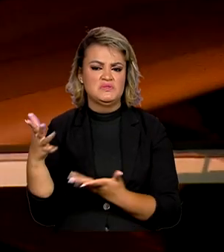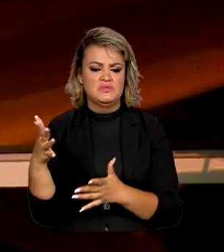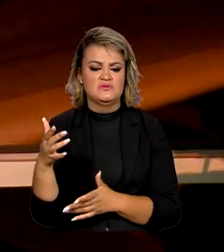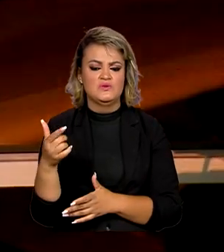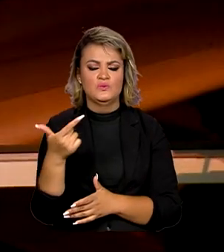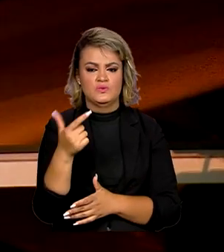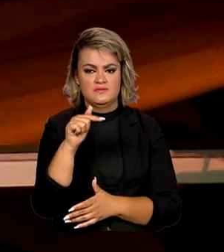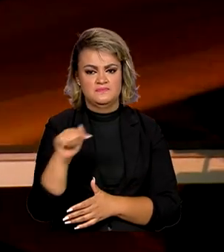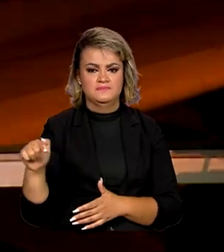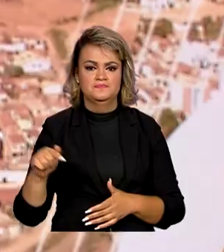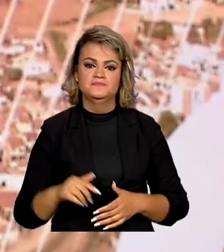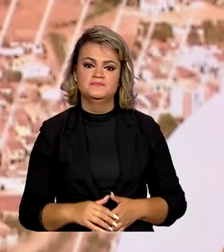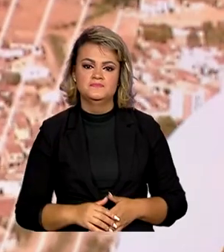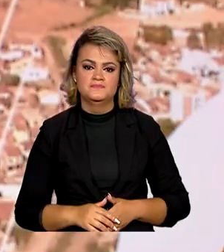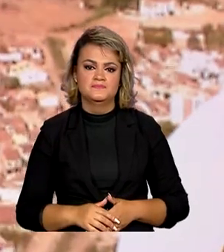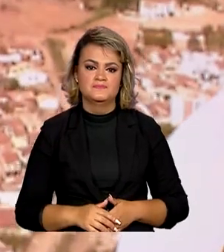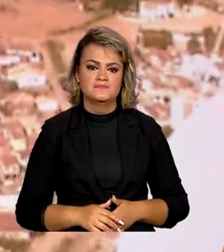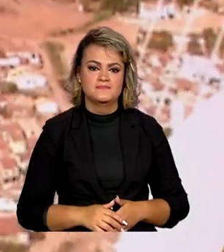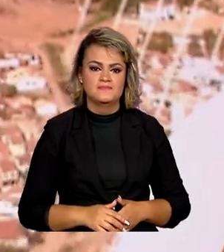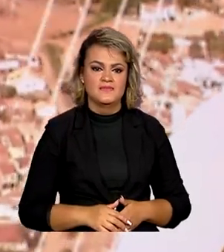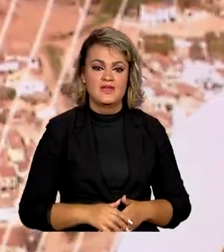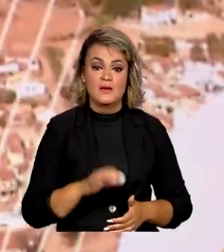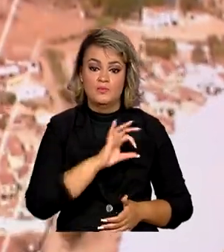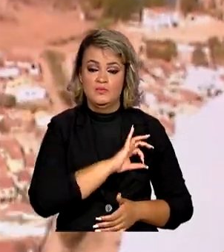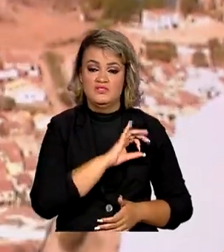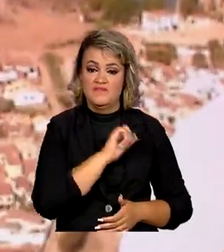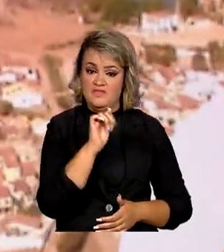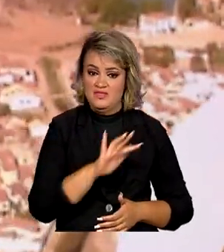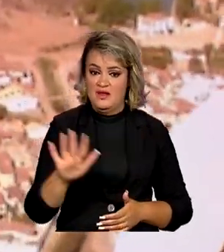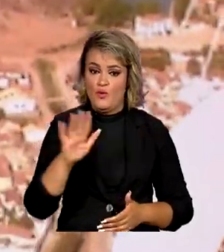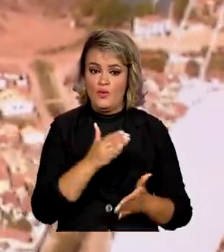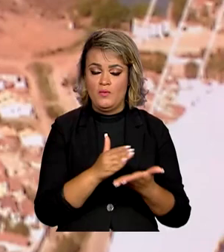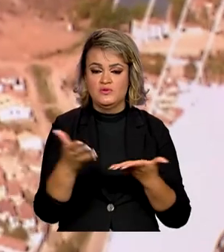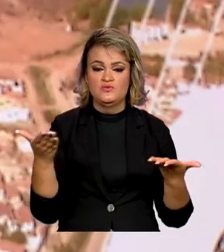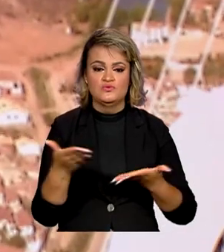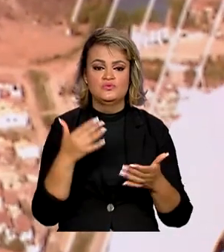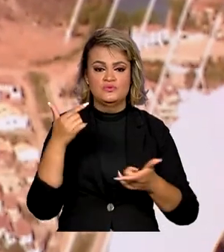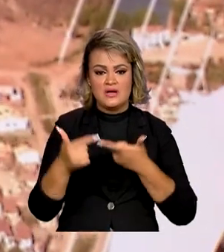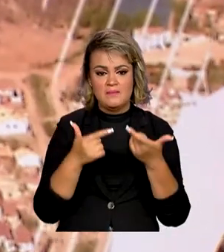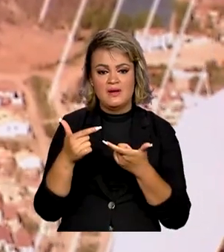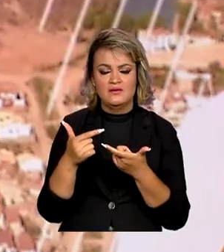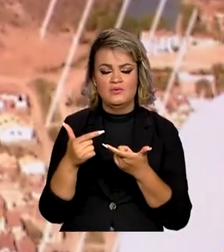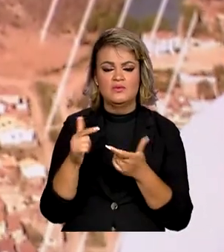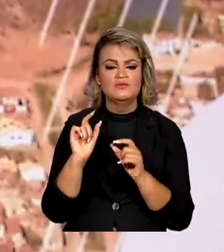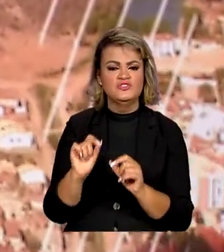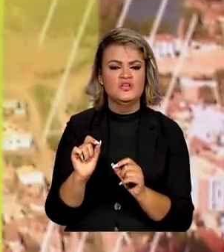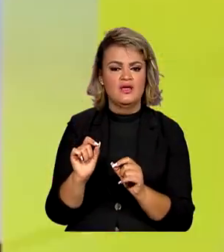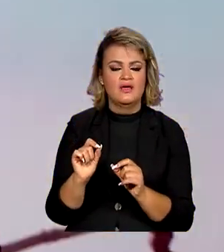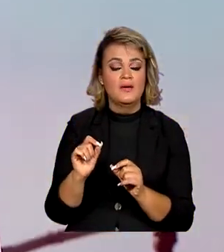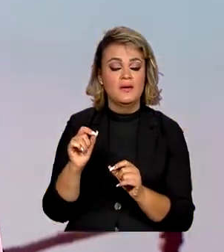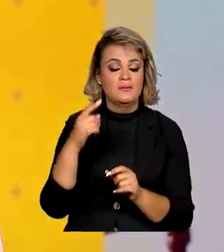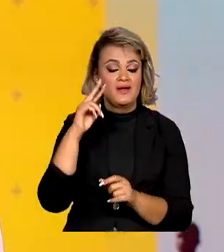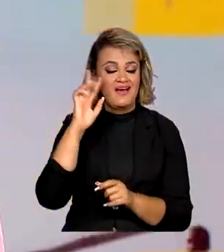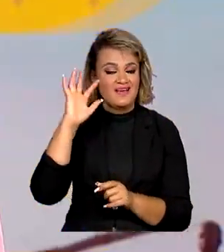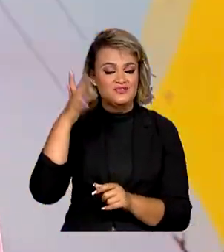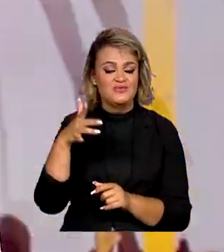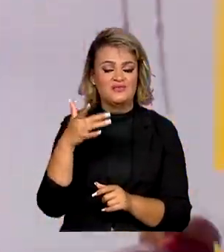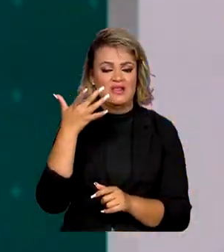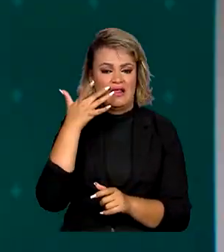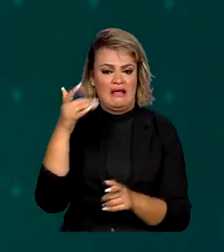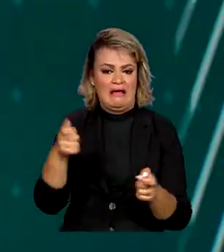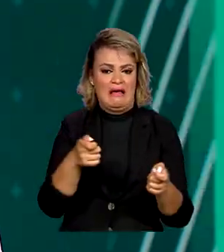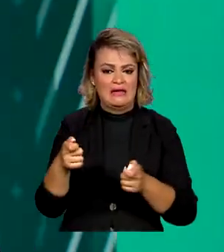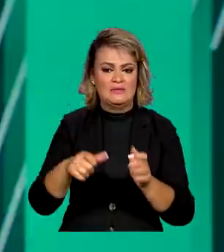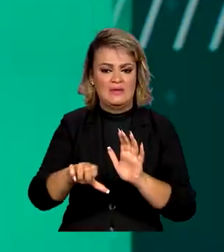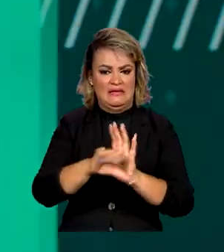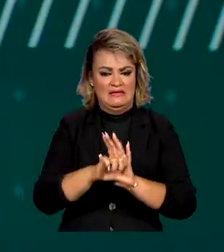menos duas semanas. A Polícia Federal iniciou hoje a Operação Libertação para combater o garimpo ilegal em